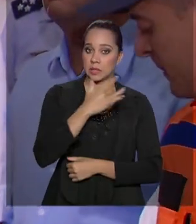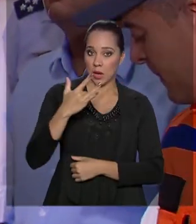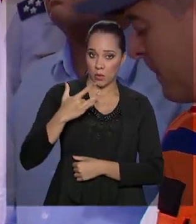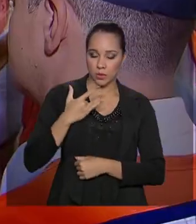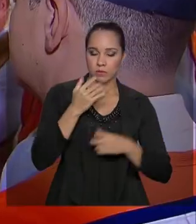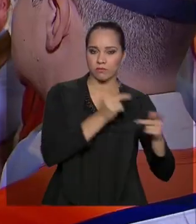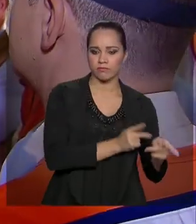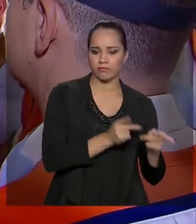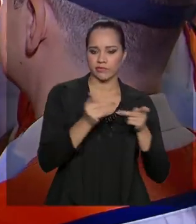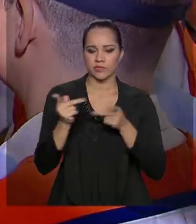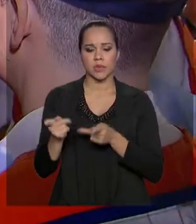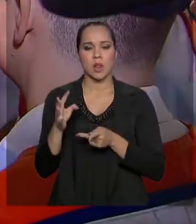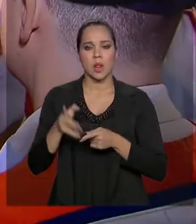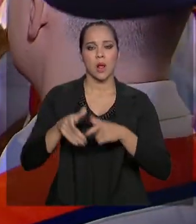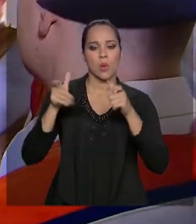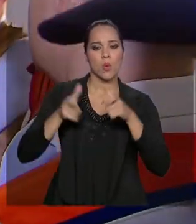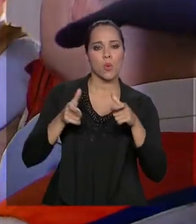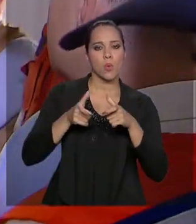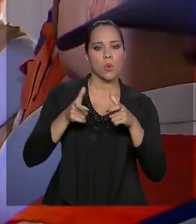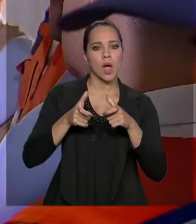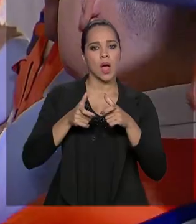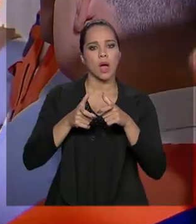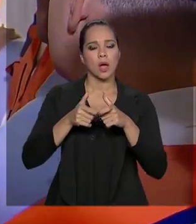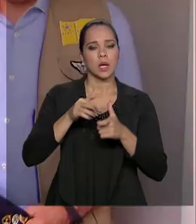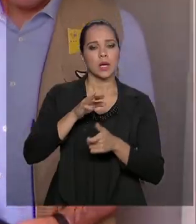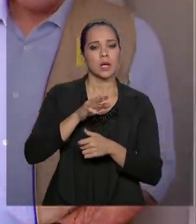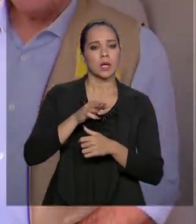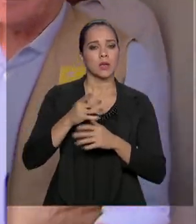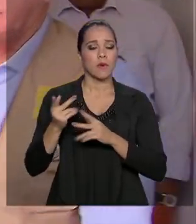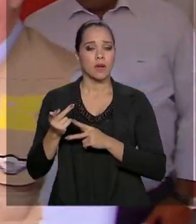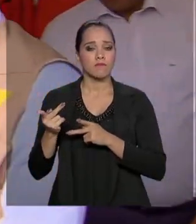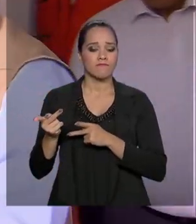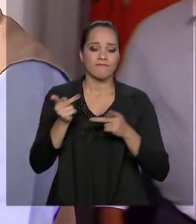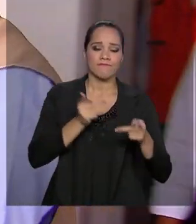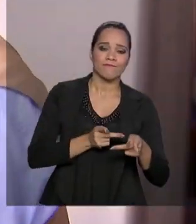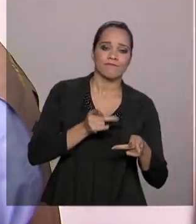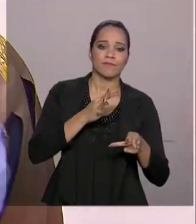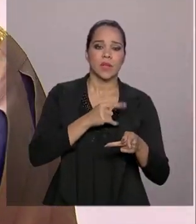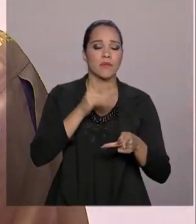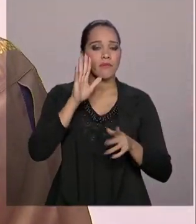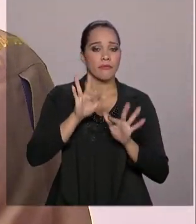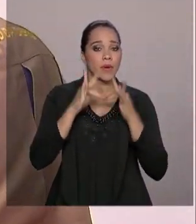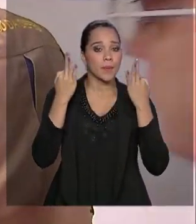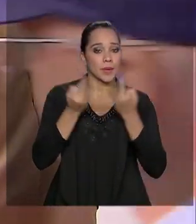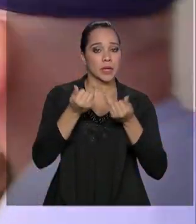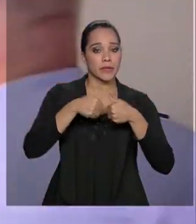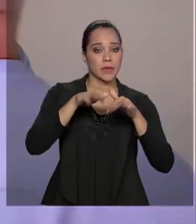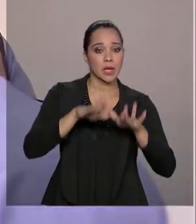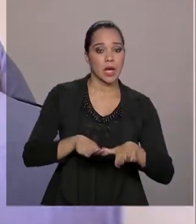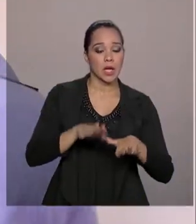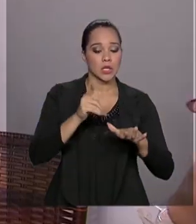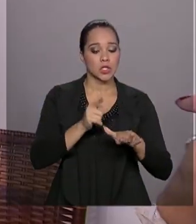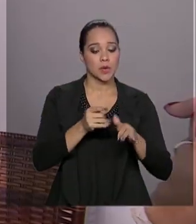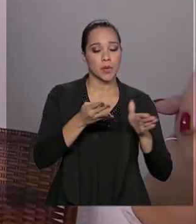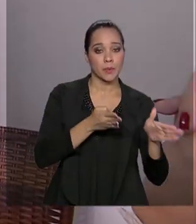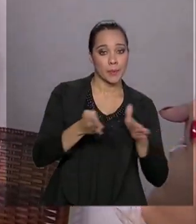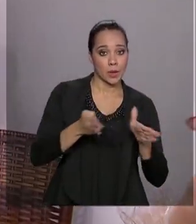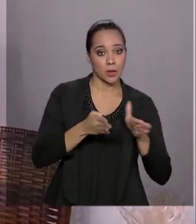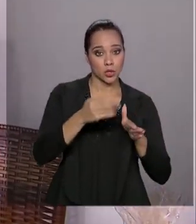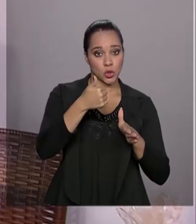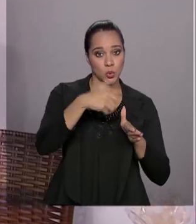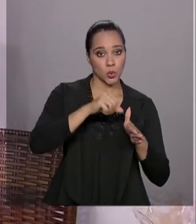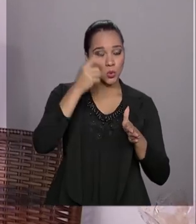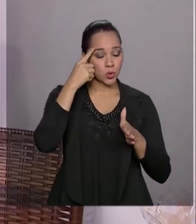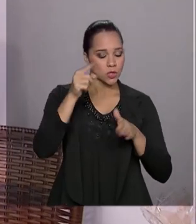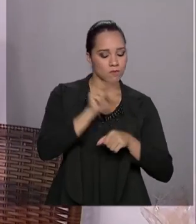visitaram hoje as instalações que vão receber as famílias durante a quarentena de 18 dias na base aérea de Anápolis, em